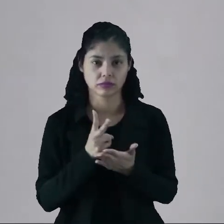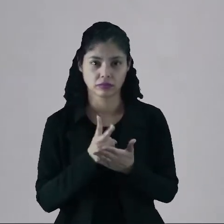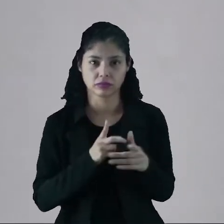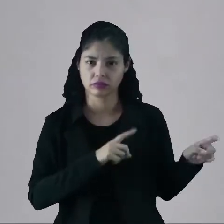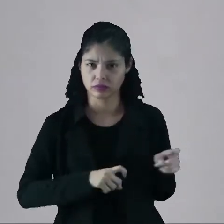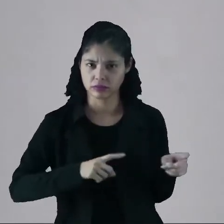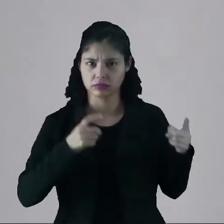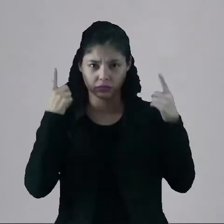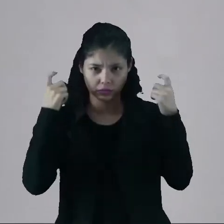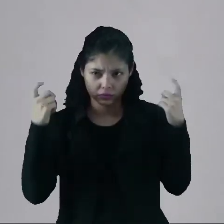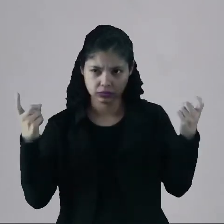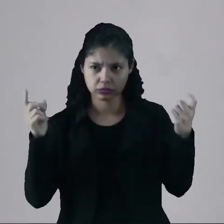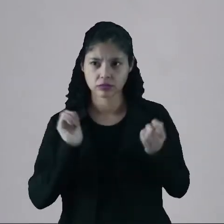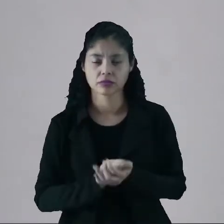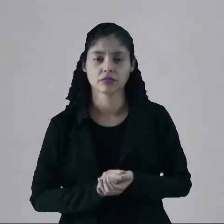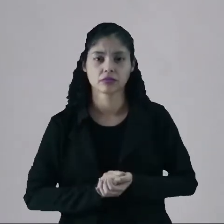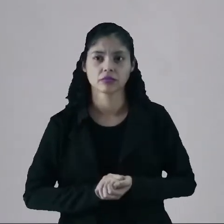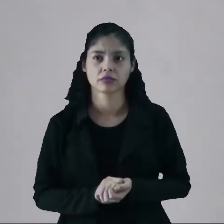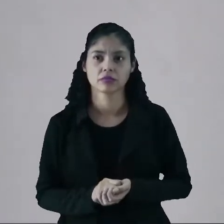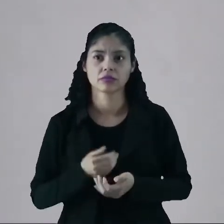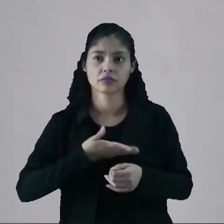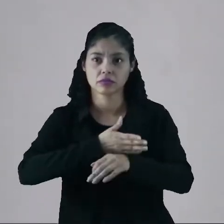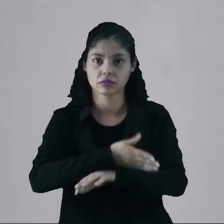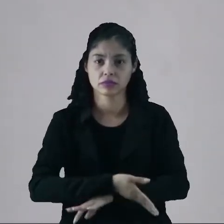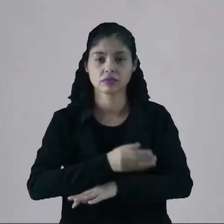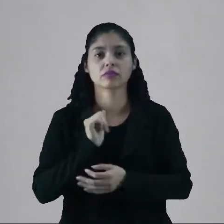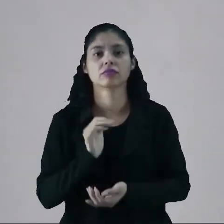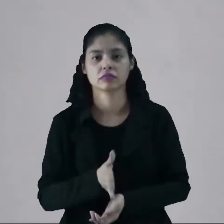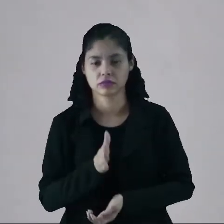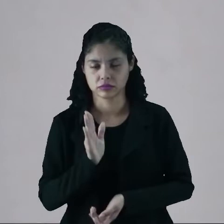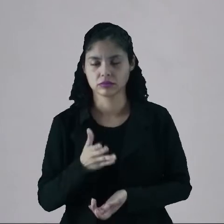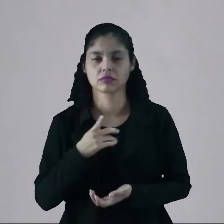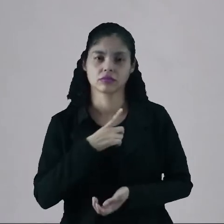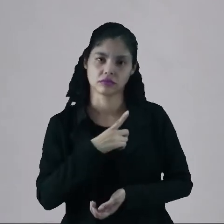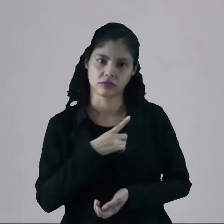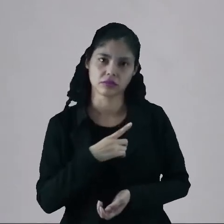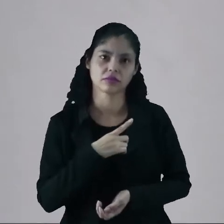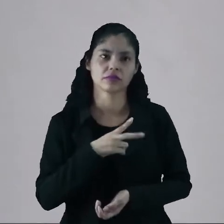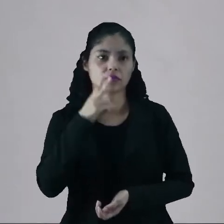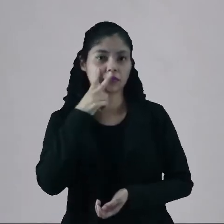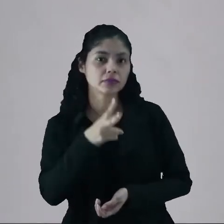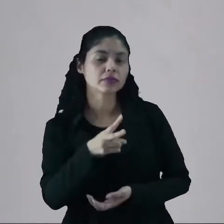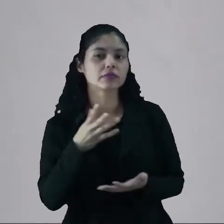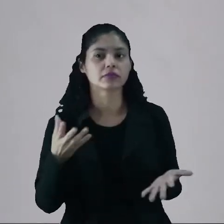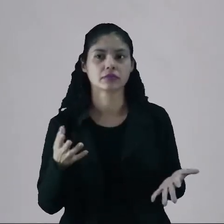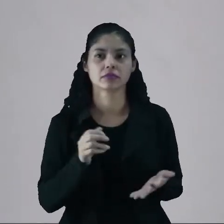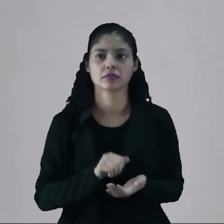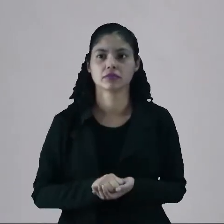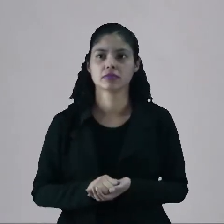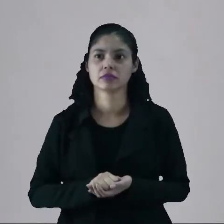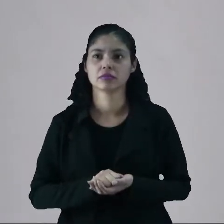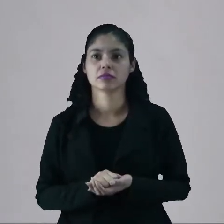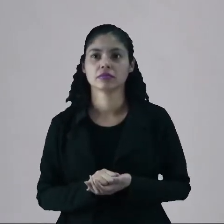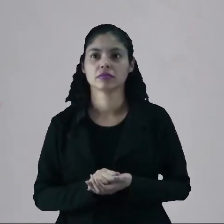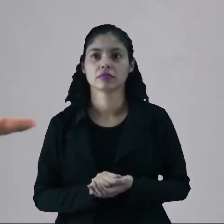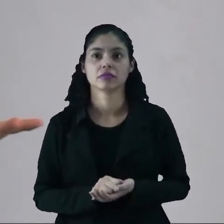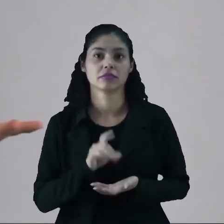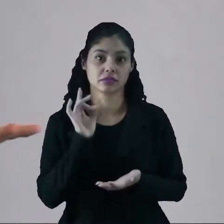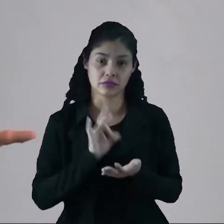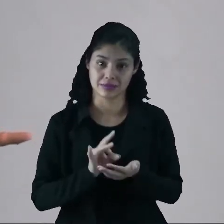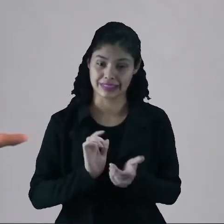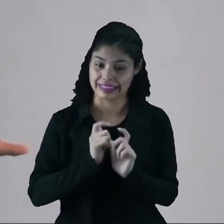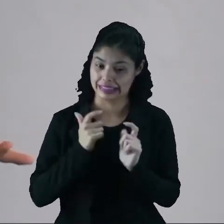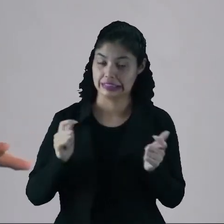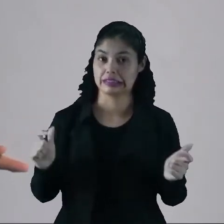você vai perceber esse ruído. Eu passando em rodovia já tive o privilégio de ver essas hélices realmente